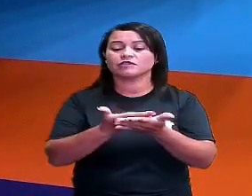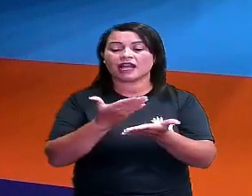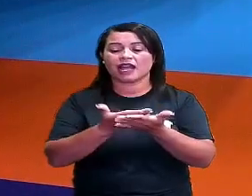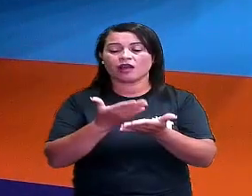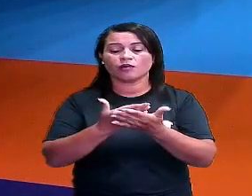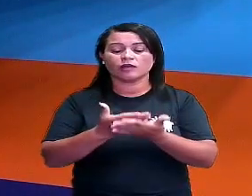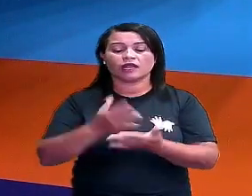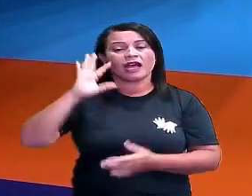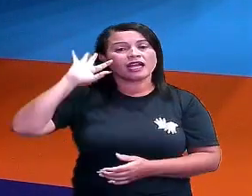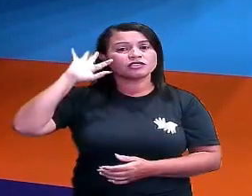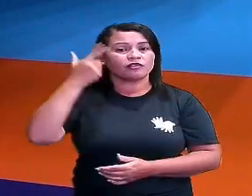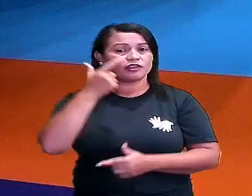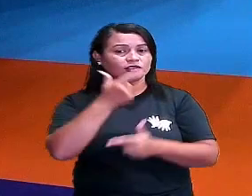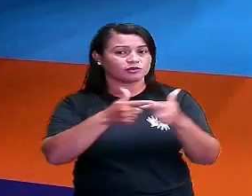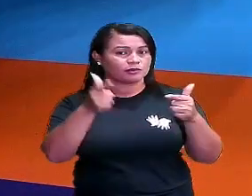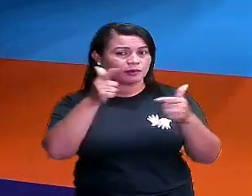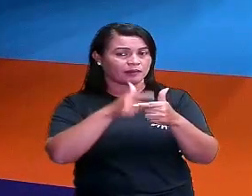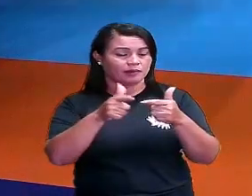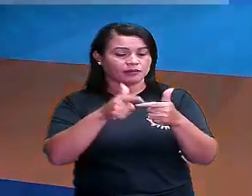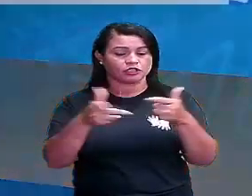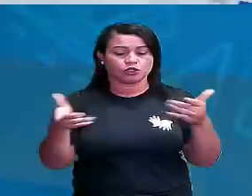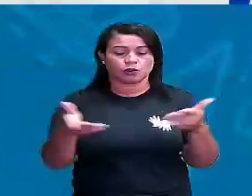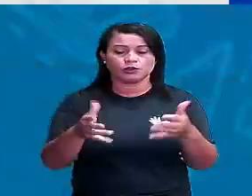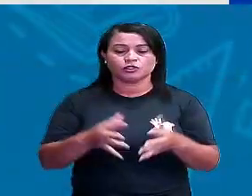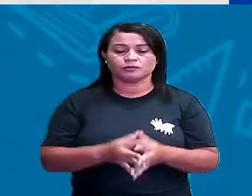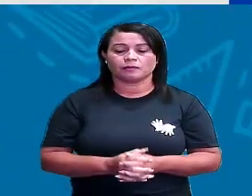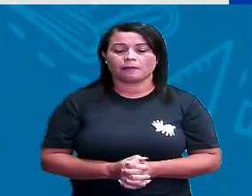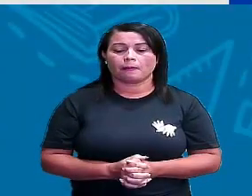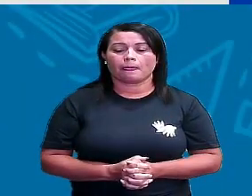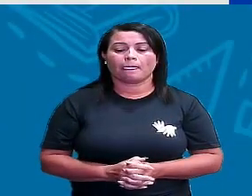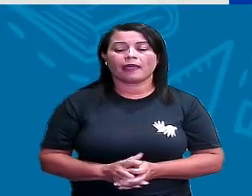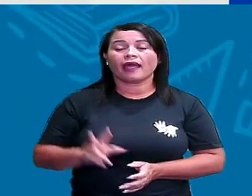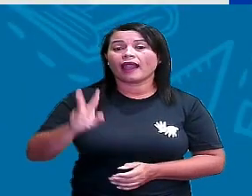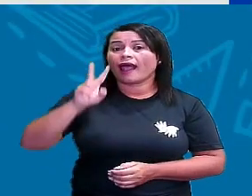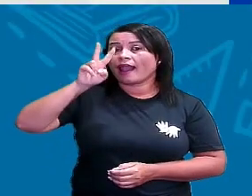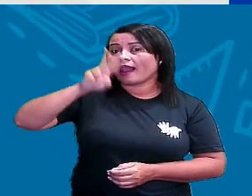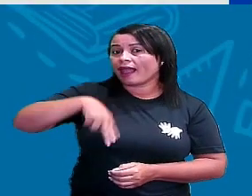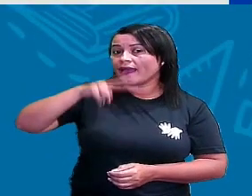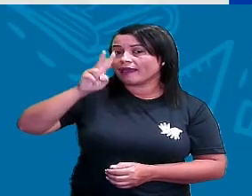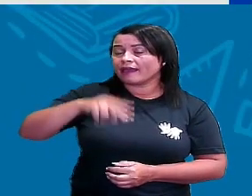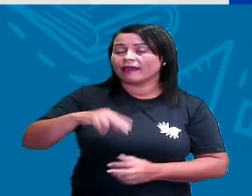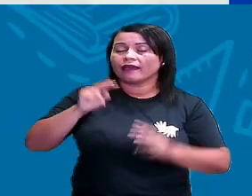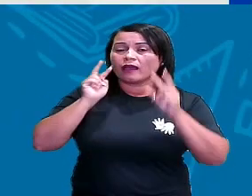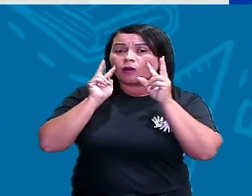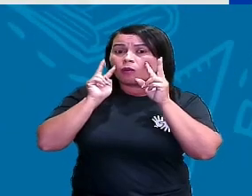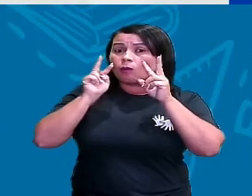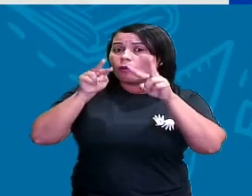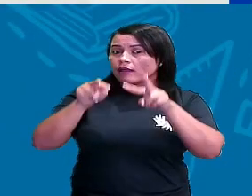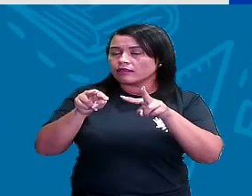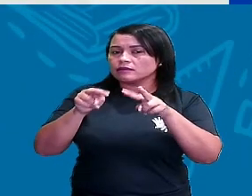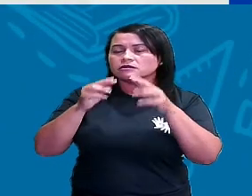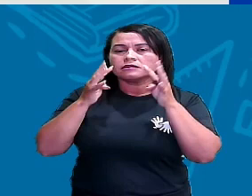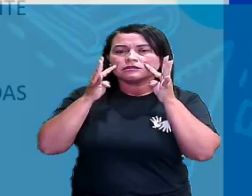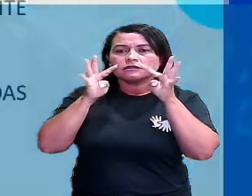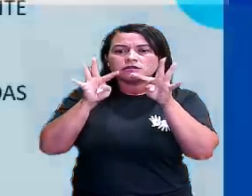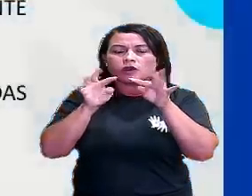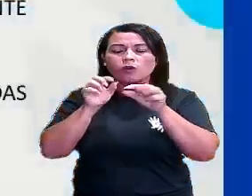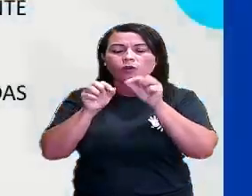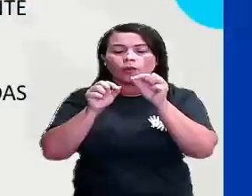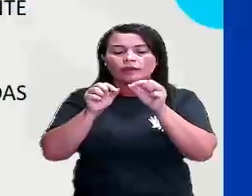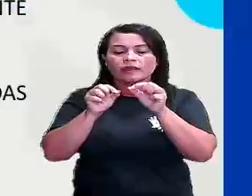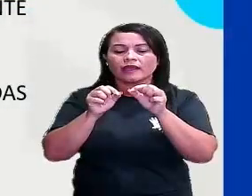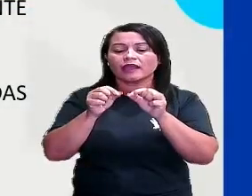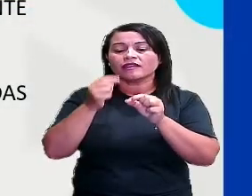solucionando os problemas de hoje. Então, leia atenciosamente as alternativas e assinale V para as